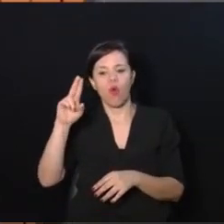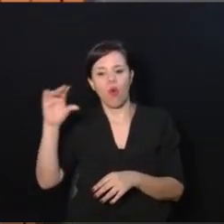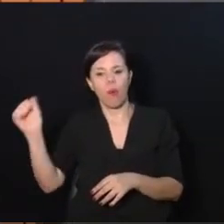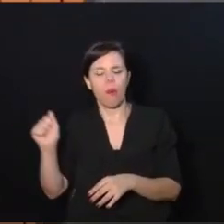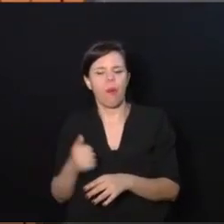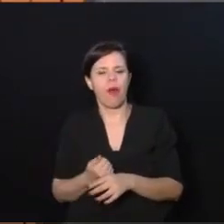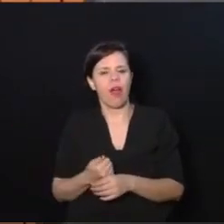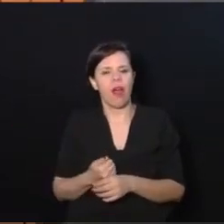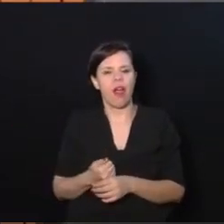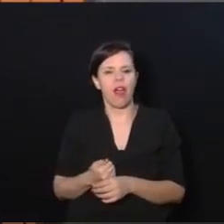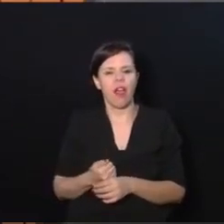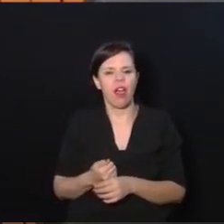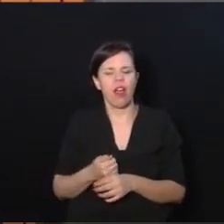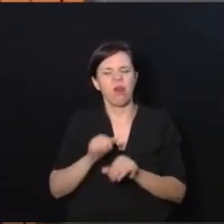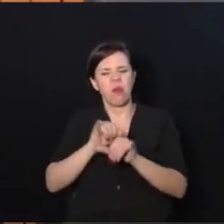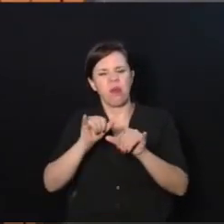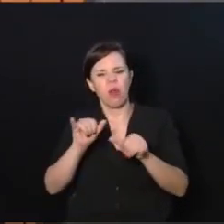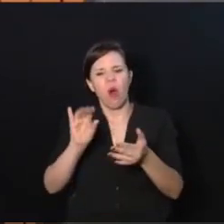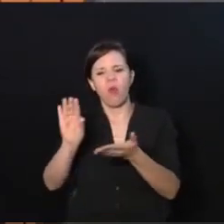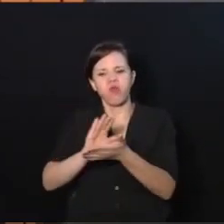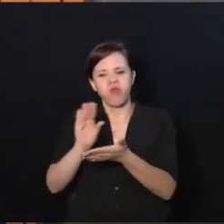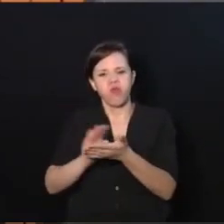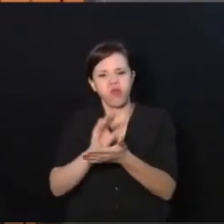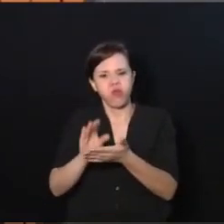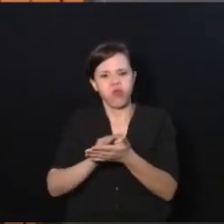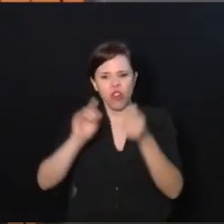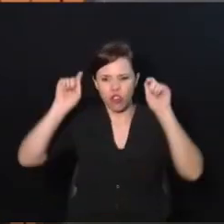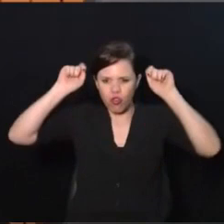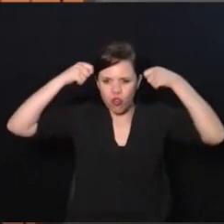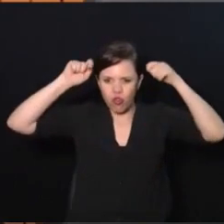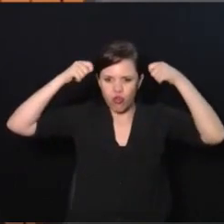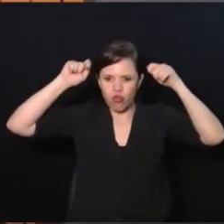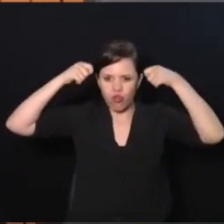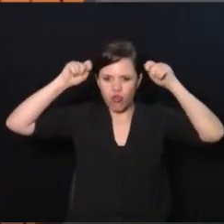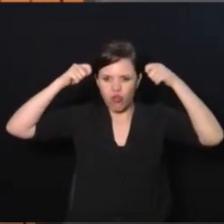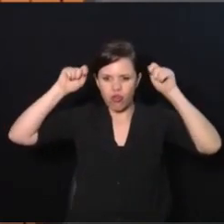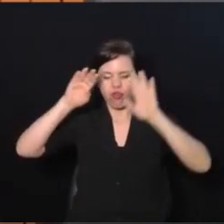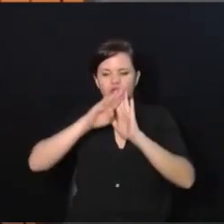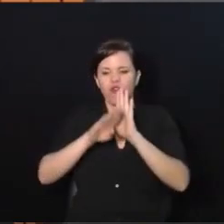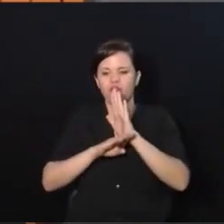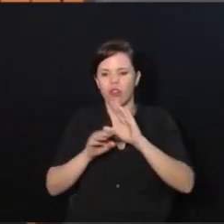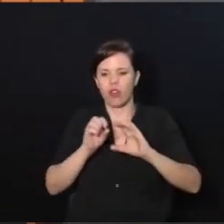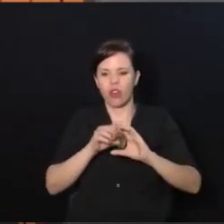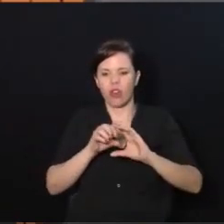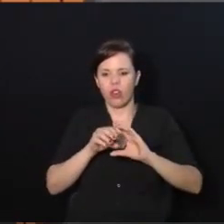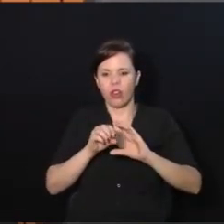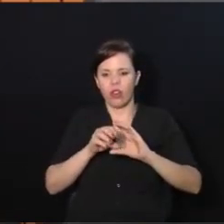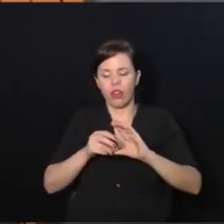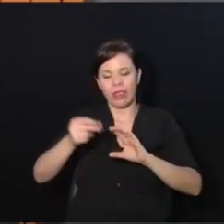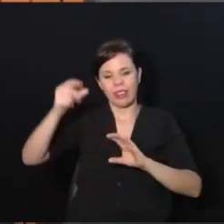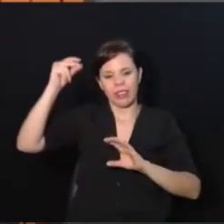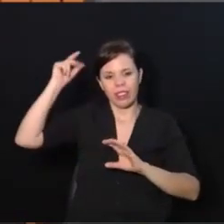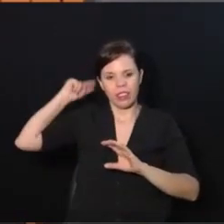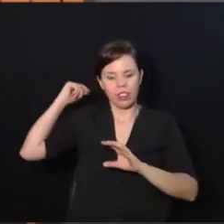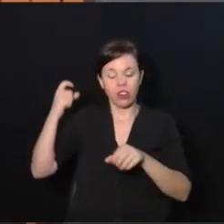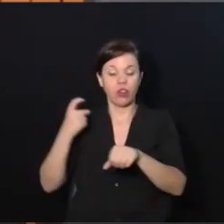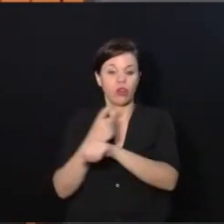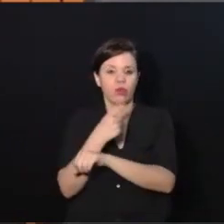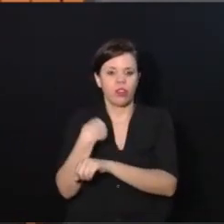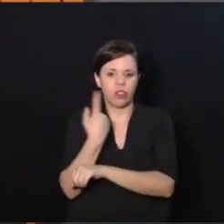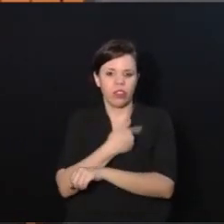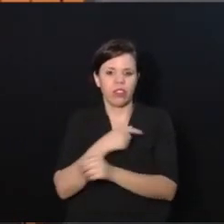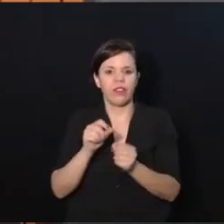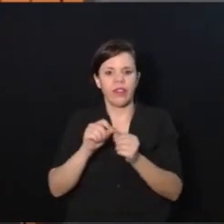gigante para conseguir dinheiro e aí a Xuxa descobriu, a Xuxa, tinha programa na Globo antigamente, descobriu que a gente estava